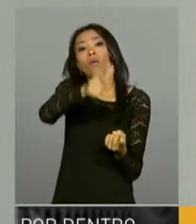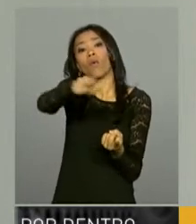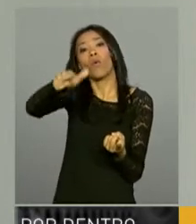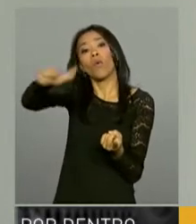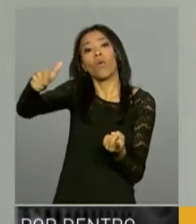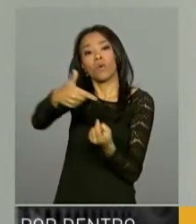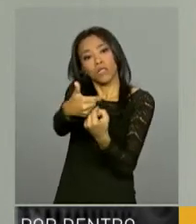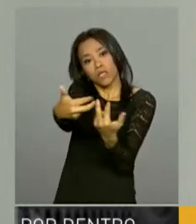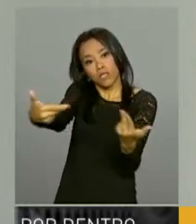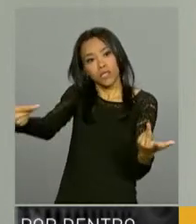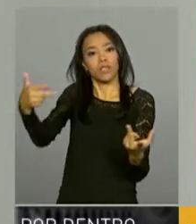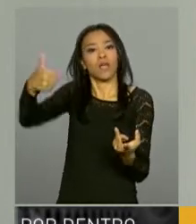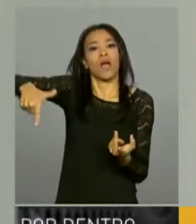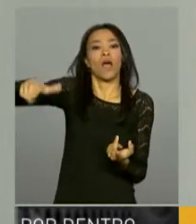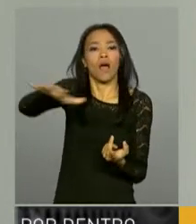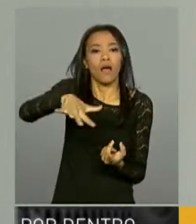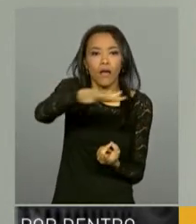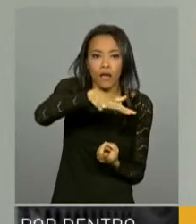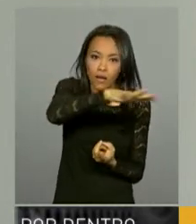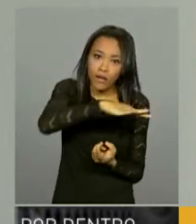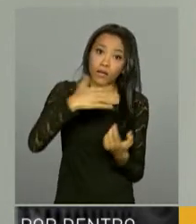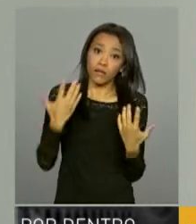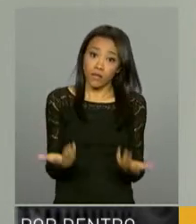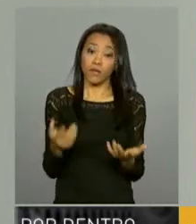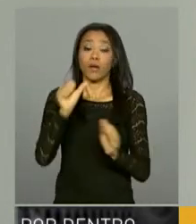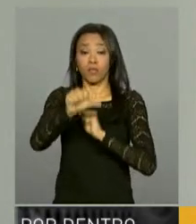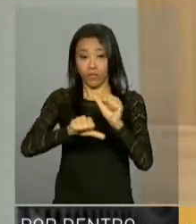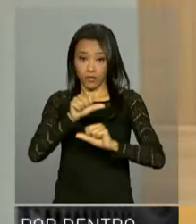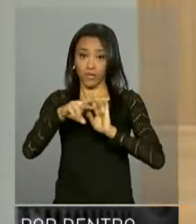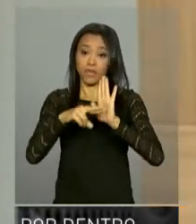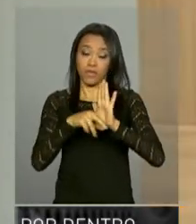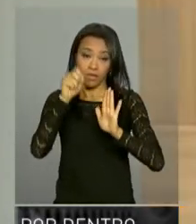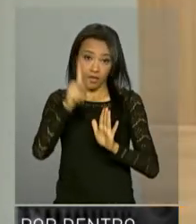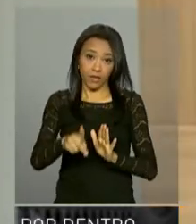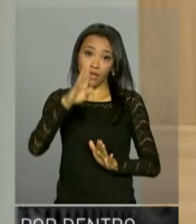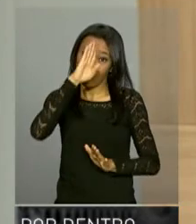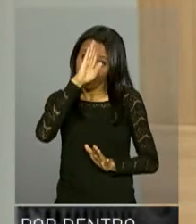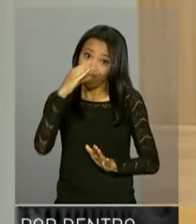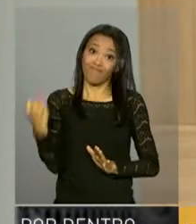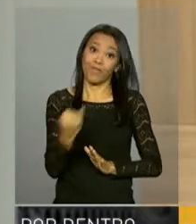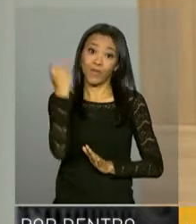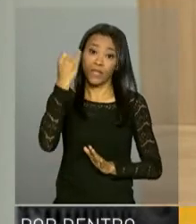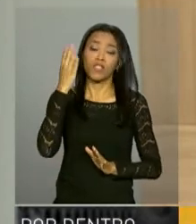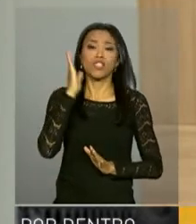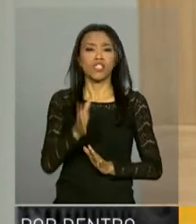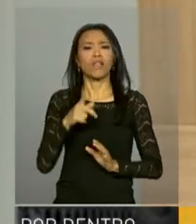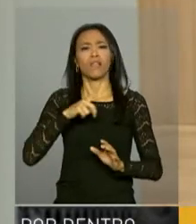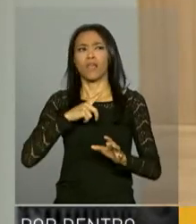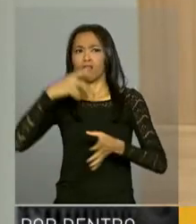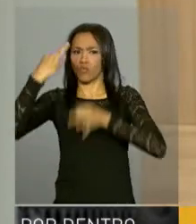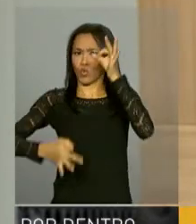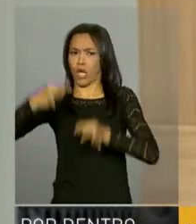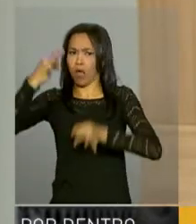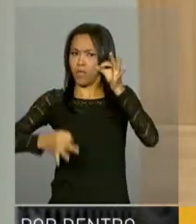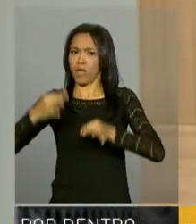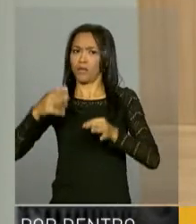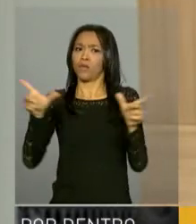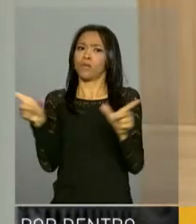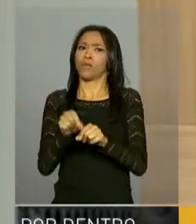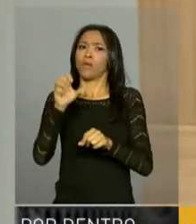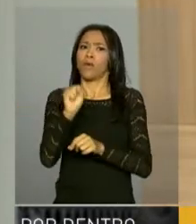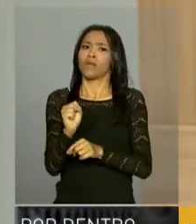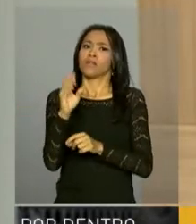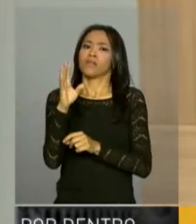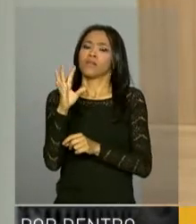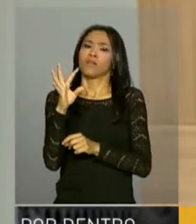reduzir gastos em outras áreas. Então a reforma da Previdência é essencial. Já houve um julgamento da desaposentação no Supremo Tribunal Federal e o